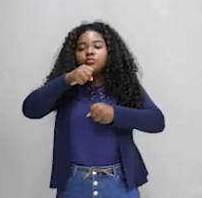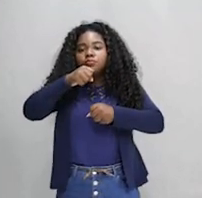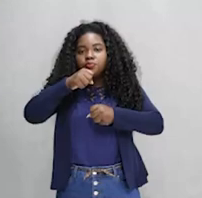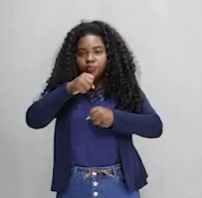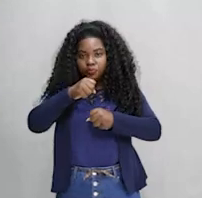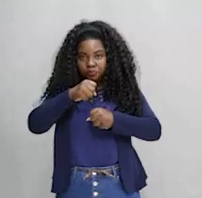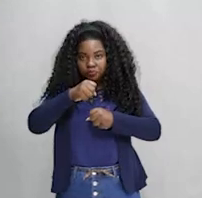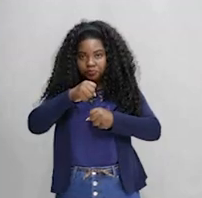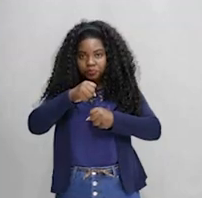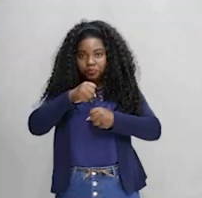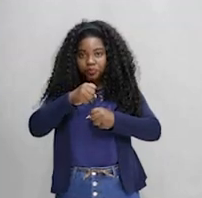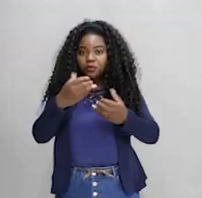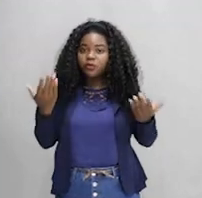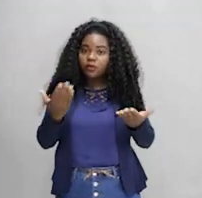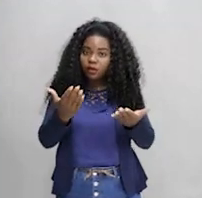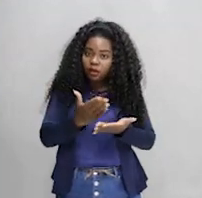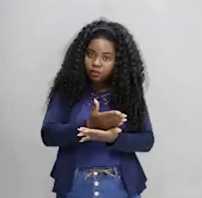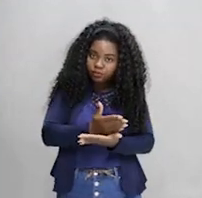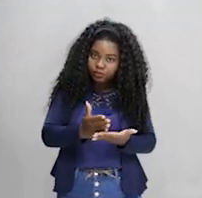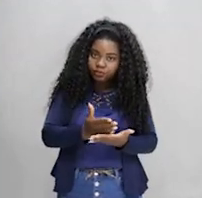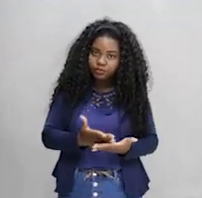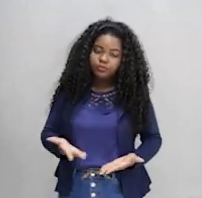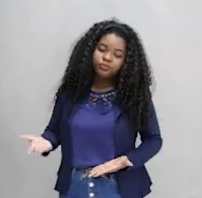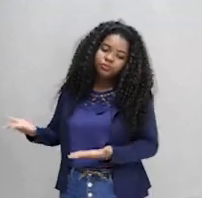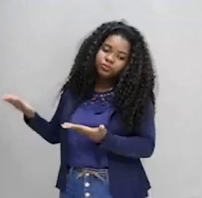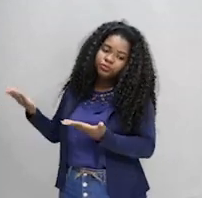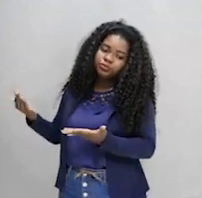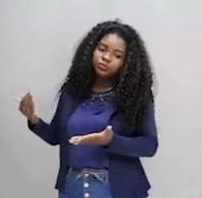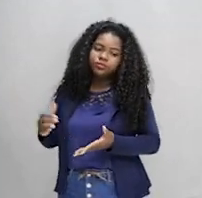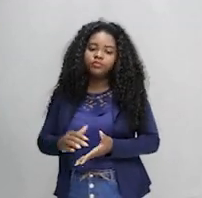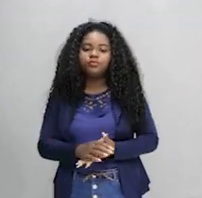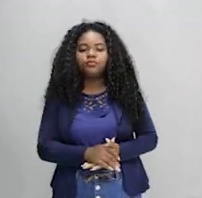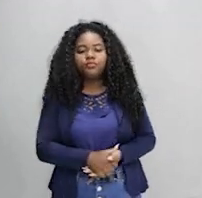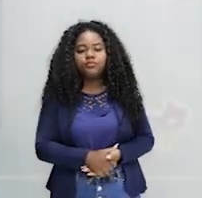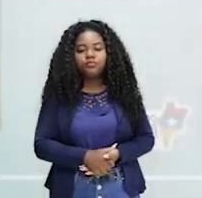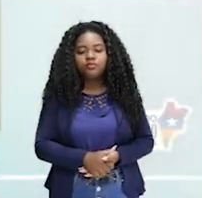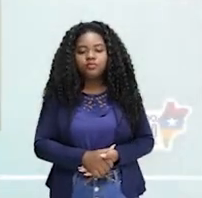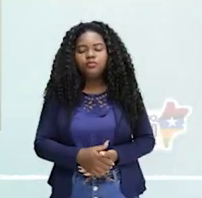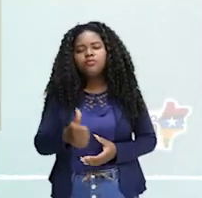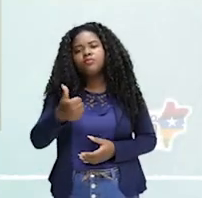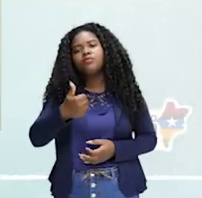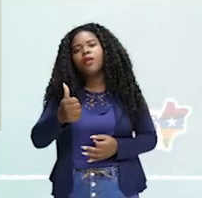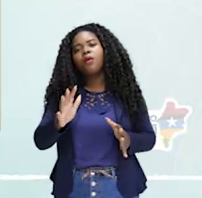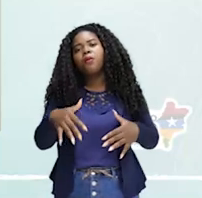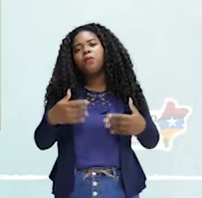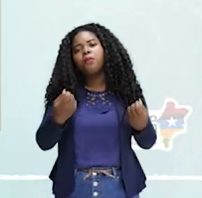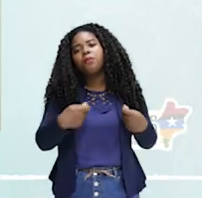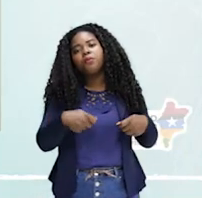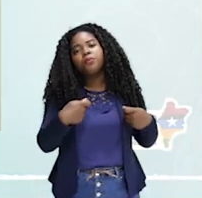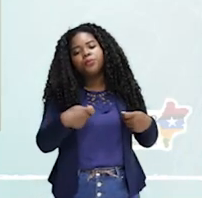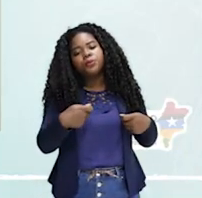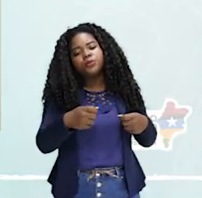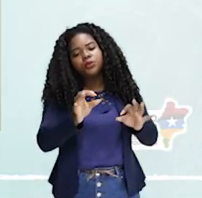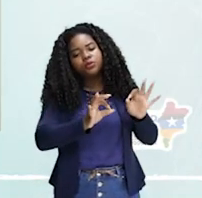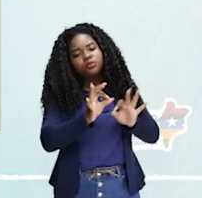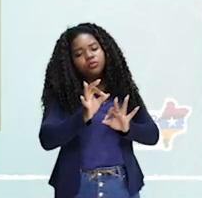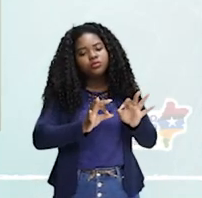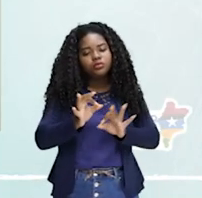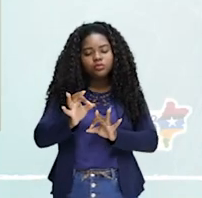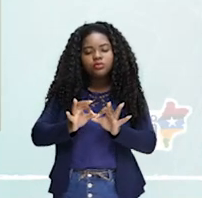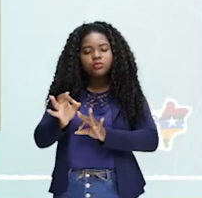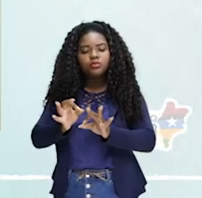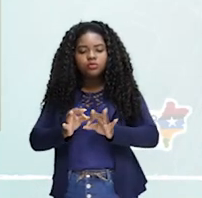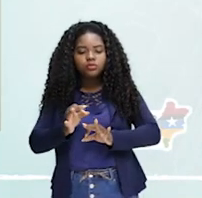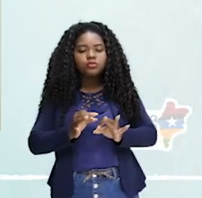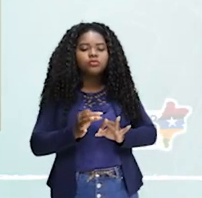Respirou, oxigenou e vem comigo que é sucesso. Marcos, primeiramente, qual é a necessidade desses acordos ambientais globais? Ora,